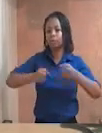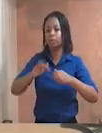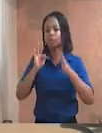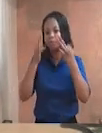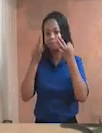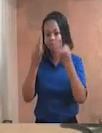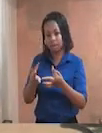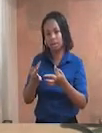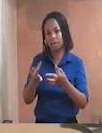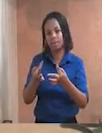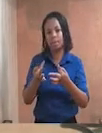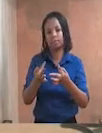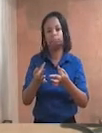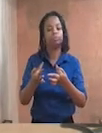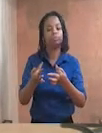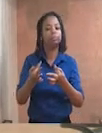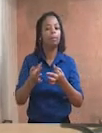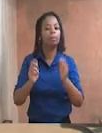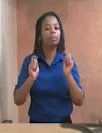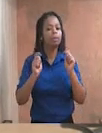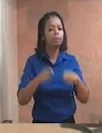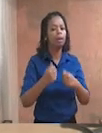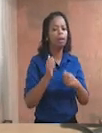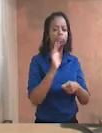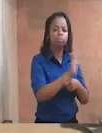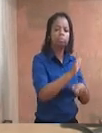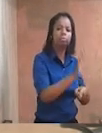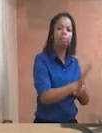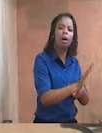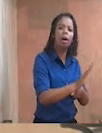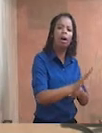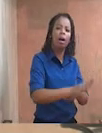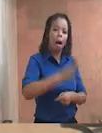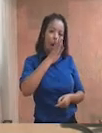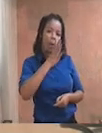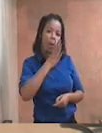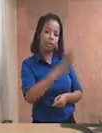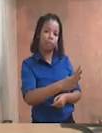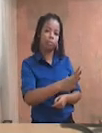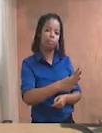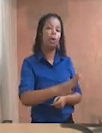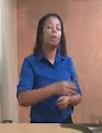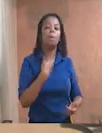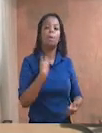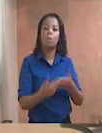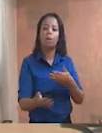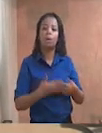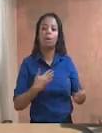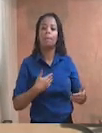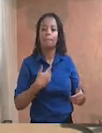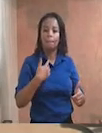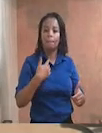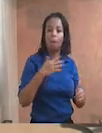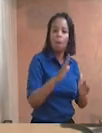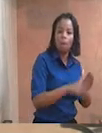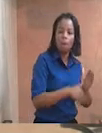na hipótese de condenação por crime doloso, sujeito à pena de